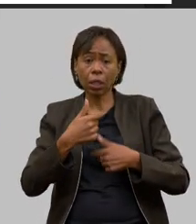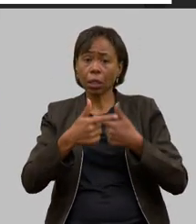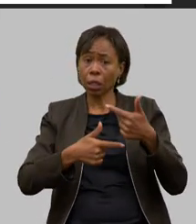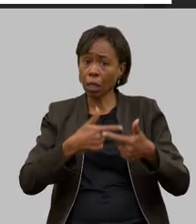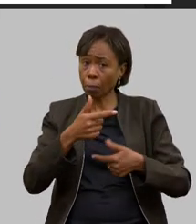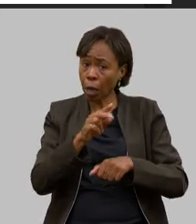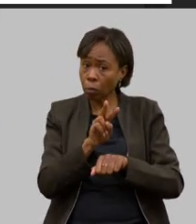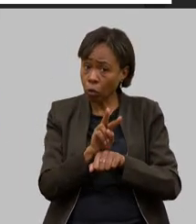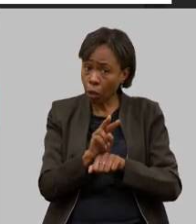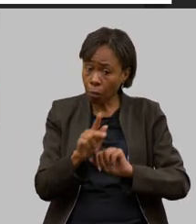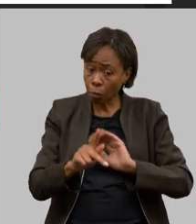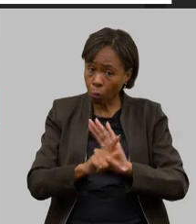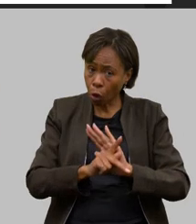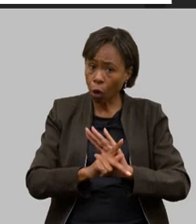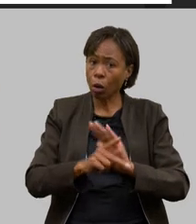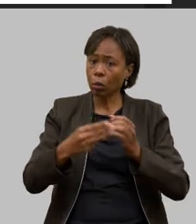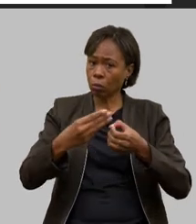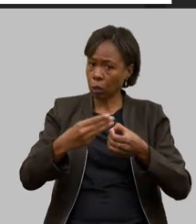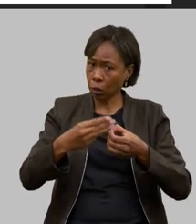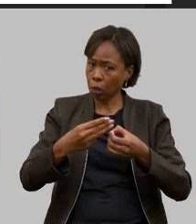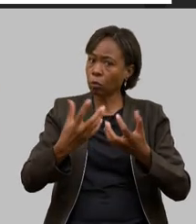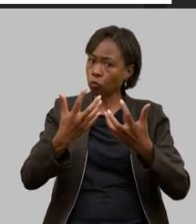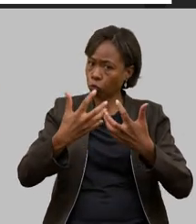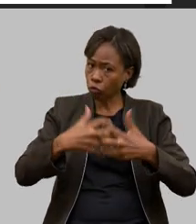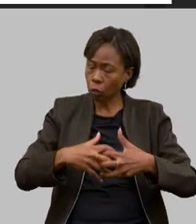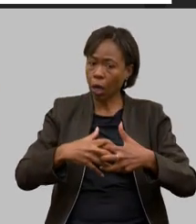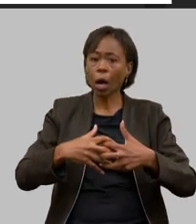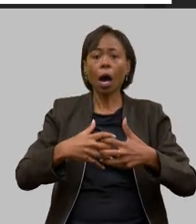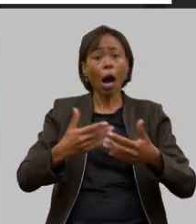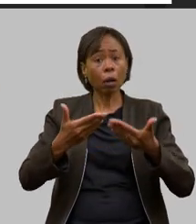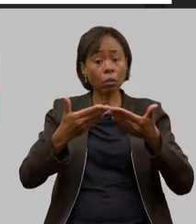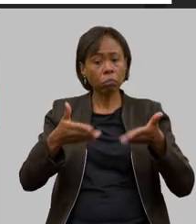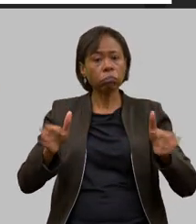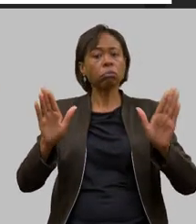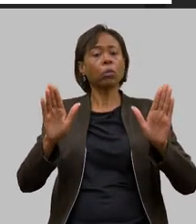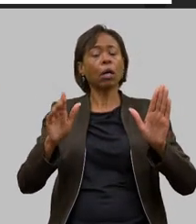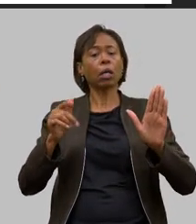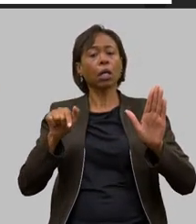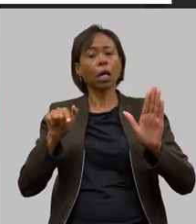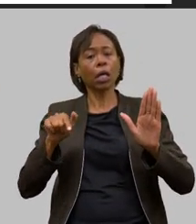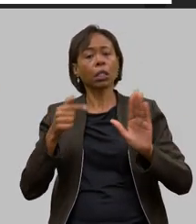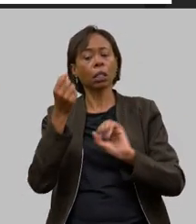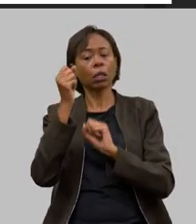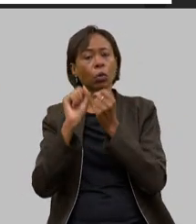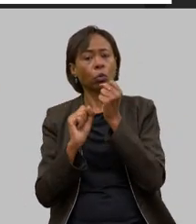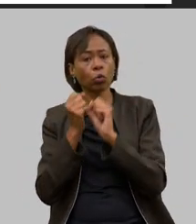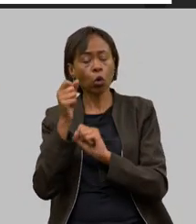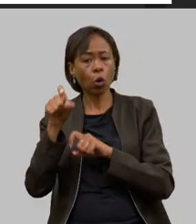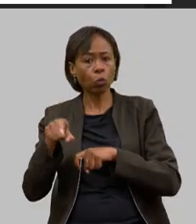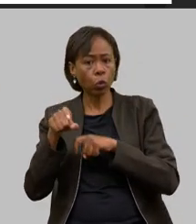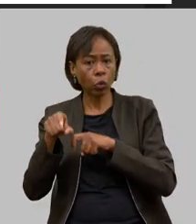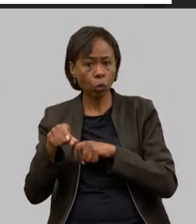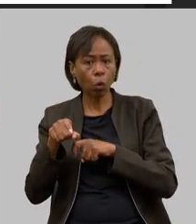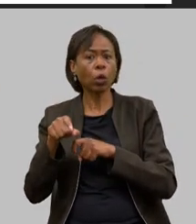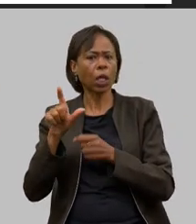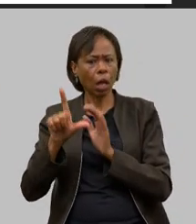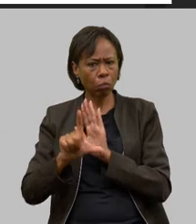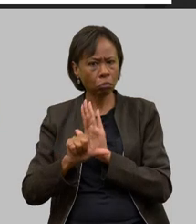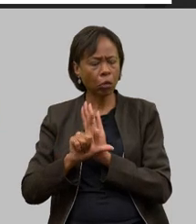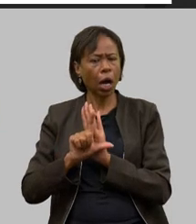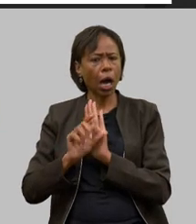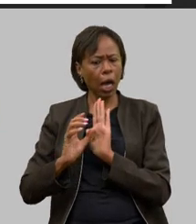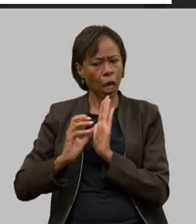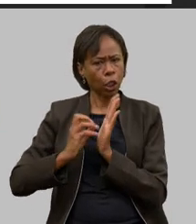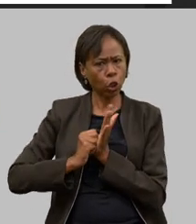municipal que funcione tem aberto as portas para tirar esses produtores da ilegalidade registrar os seus estabelecimentos e